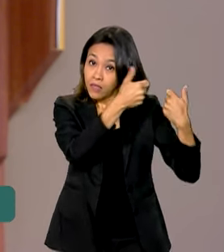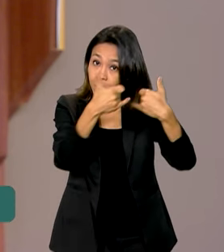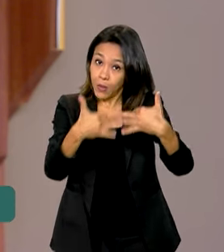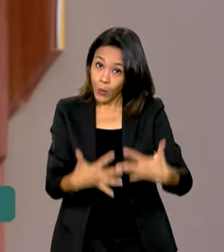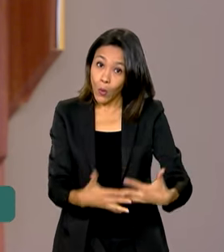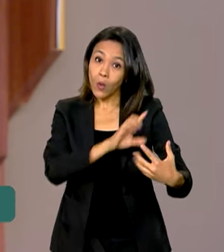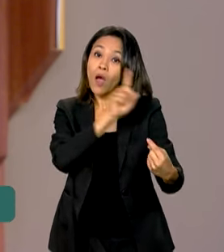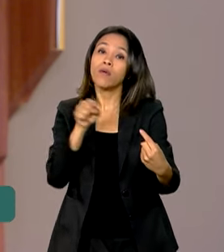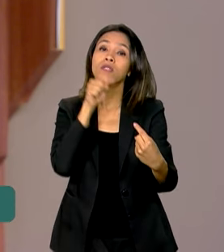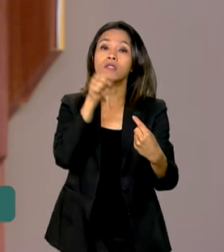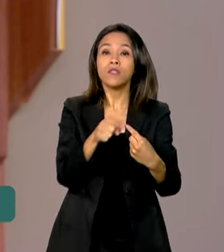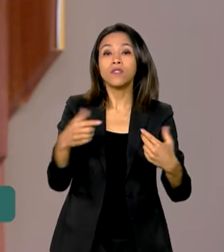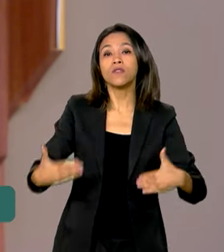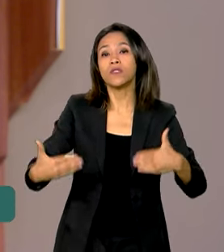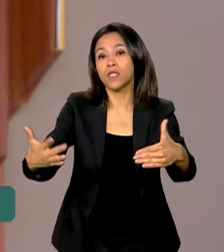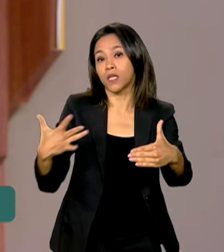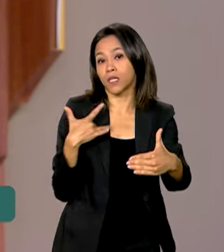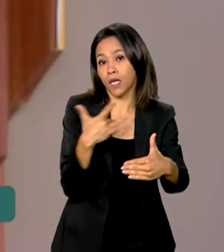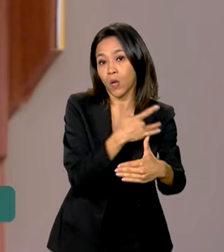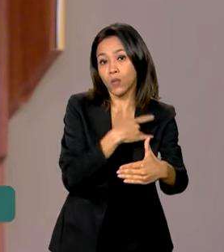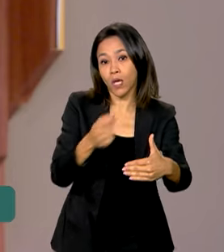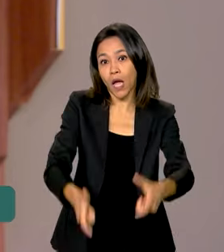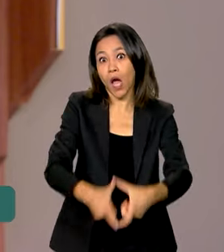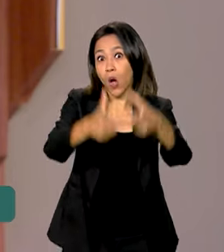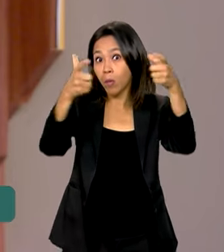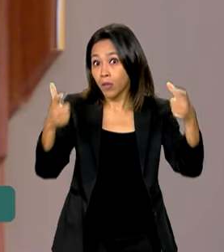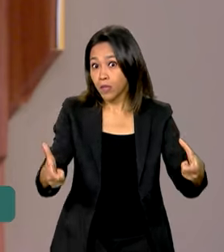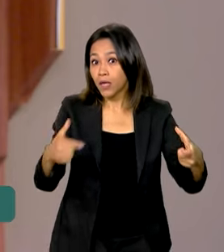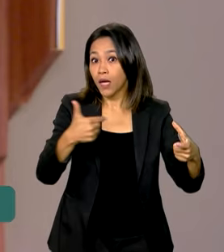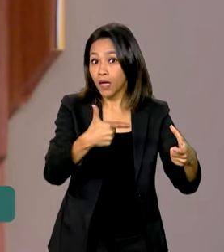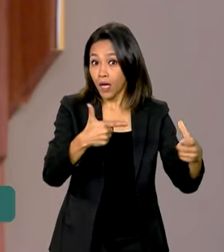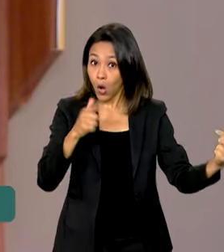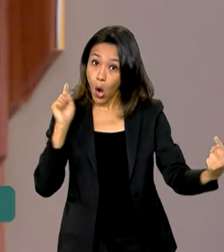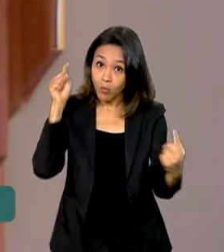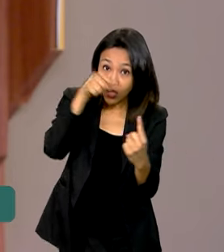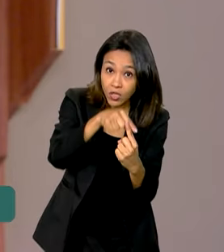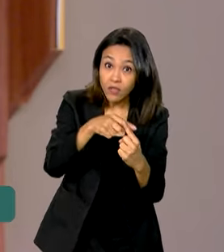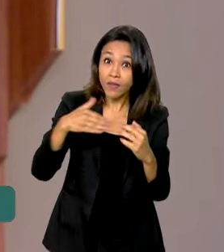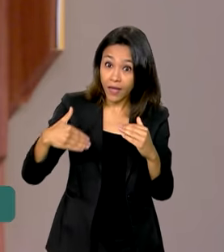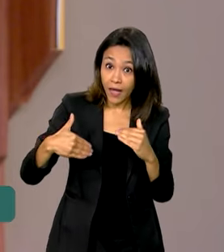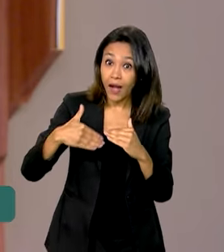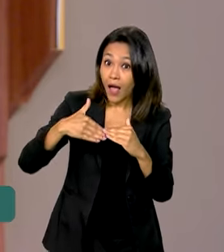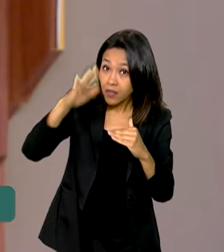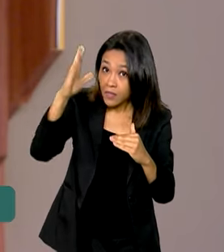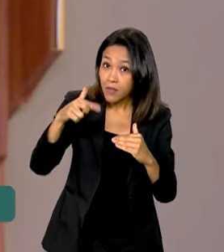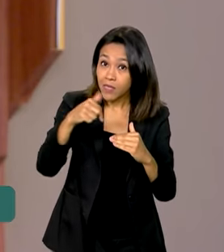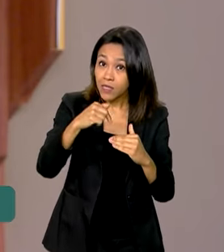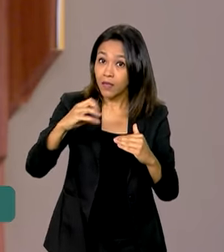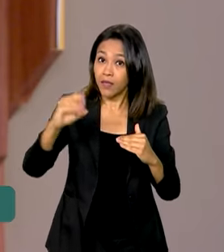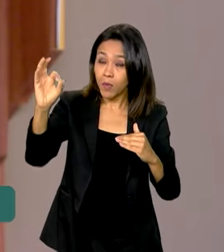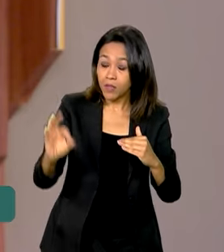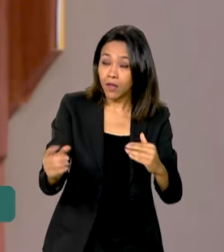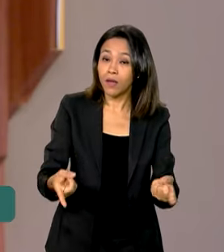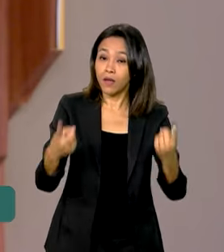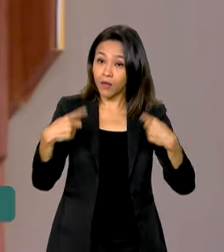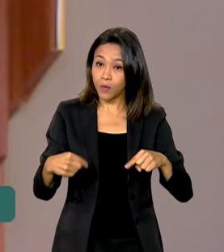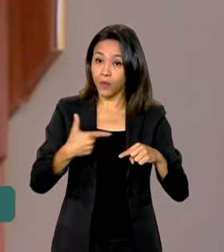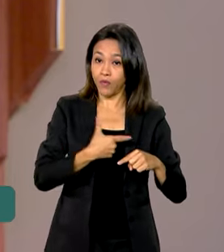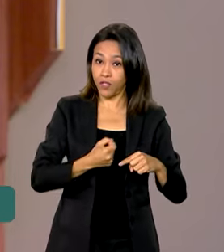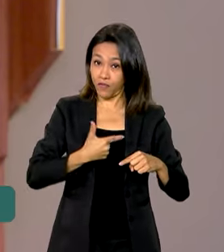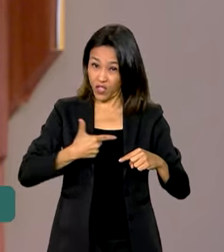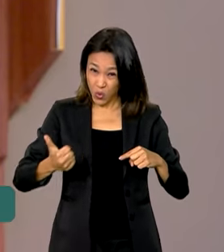pasta é ultrapassar a média de cobertura vacinal do país de 2015, que ficava acima de 70%. E em 2021,